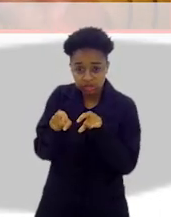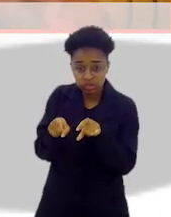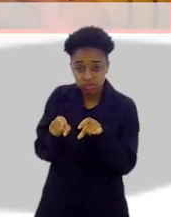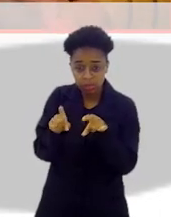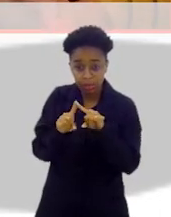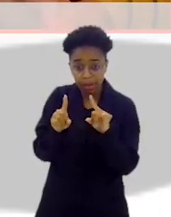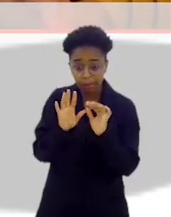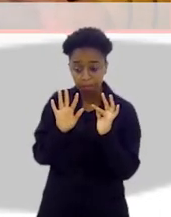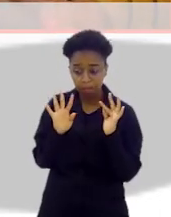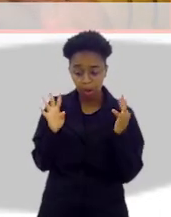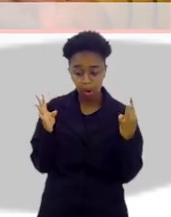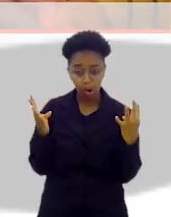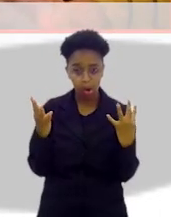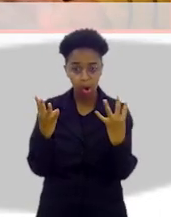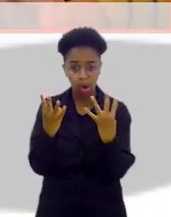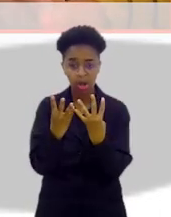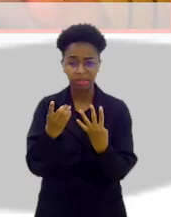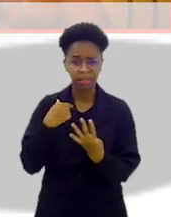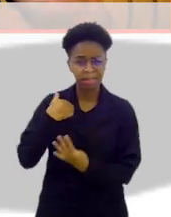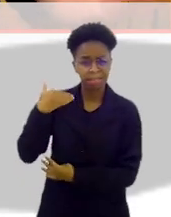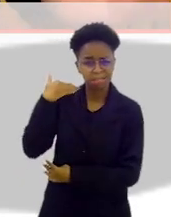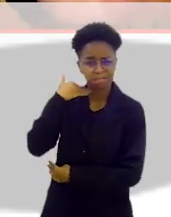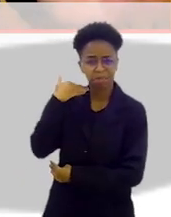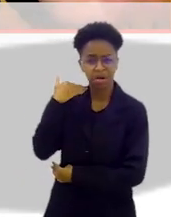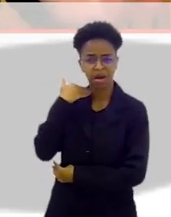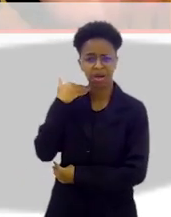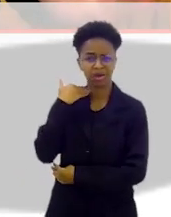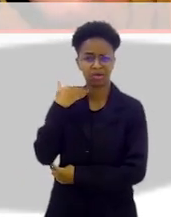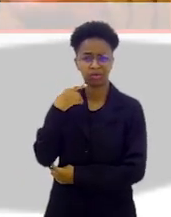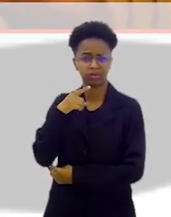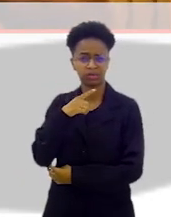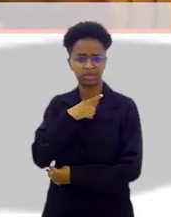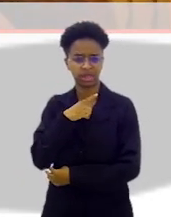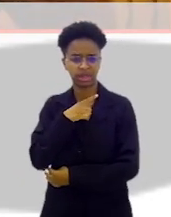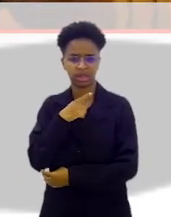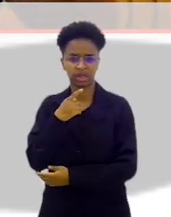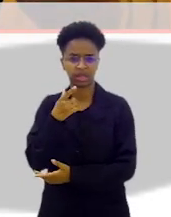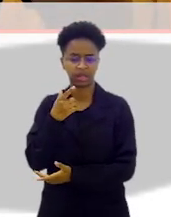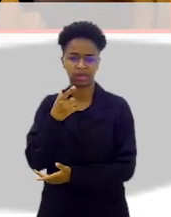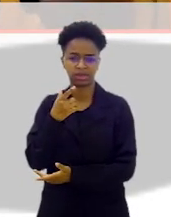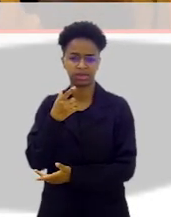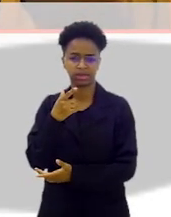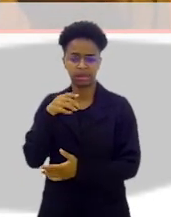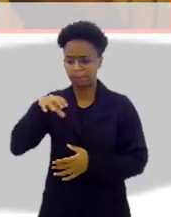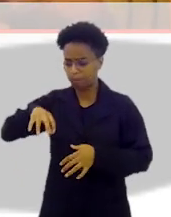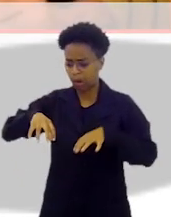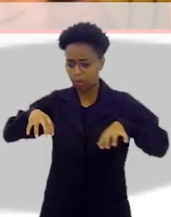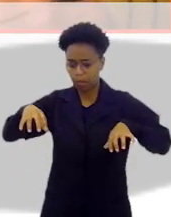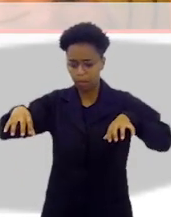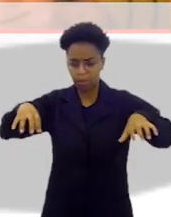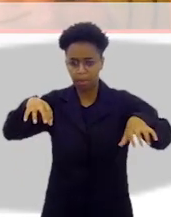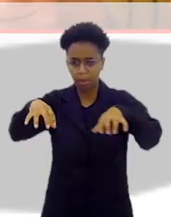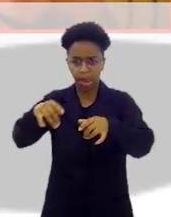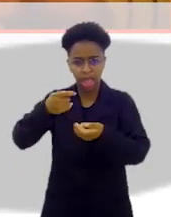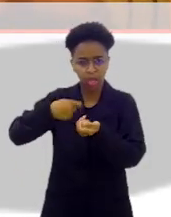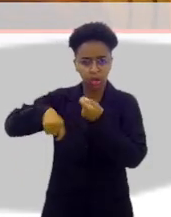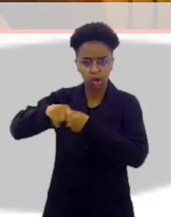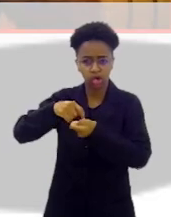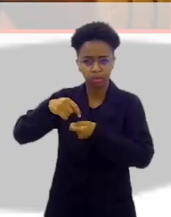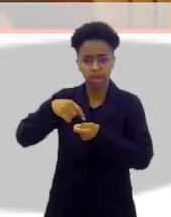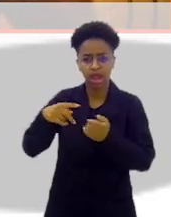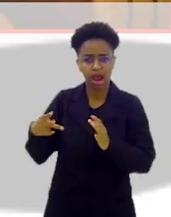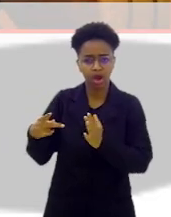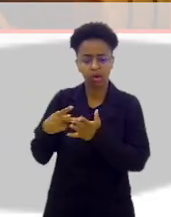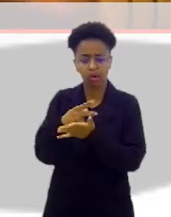sítio e em volta dele, bancos e toda a situação econômica